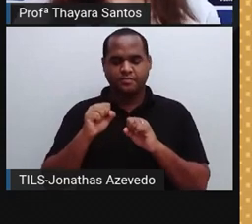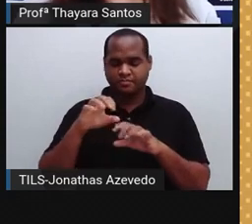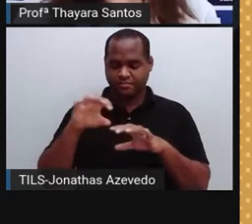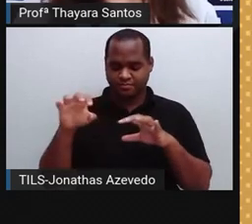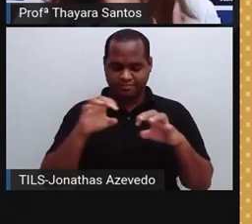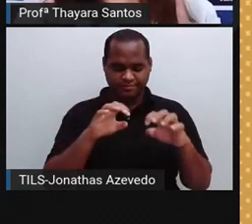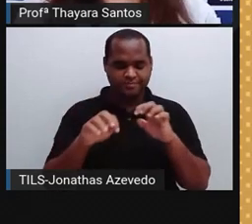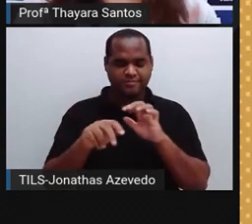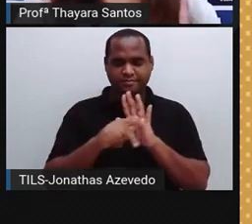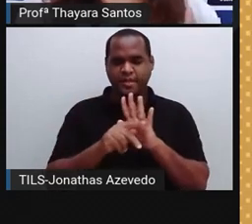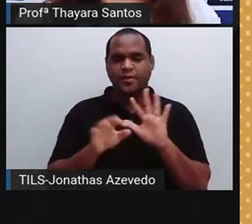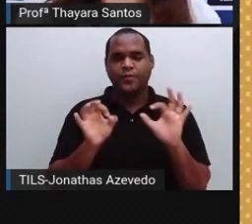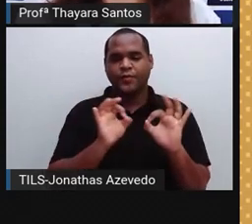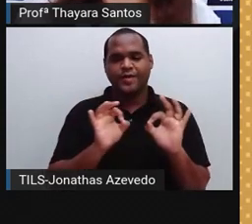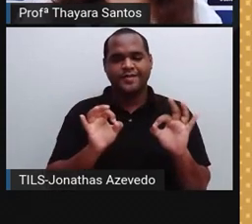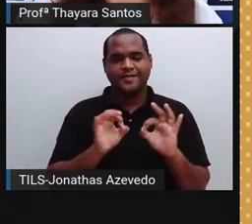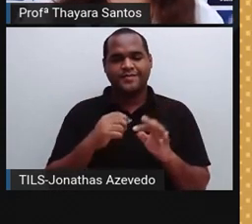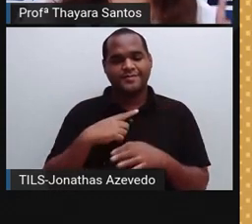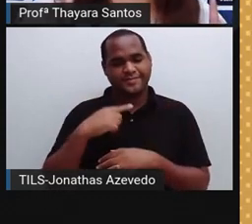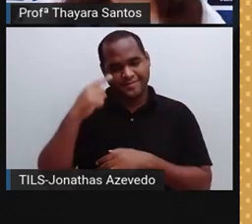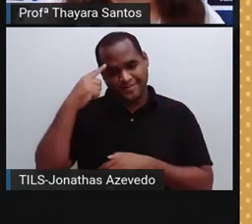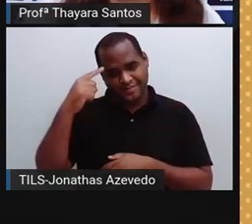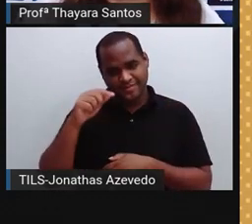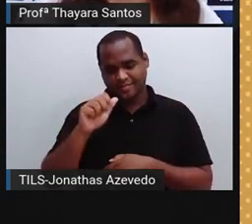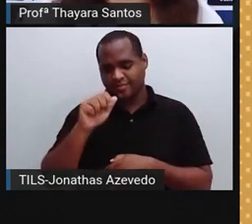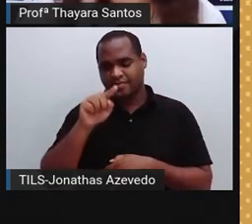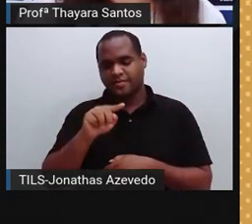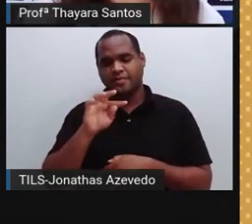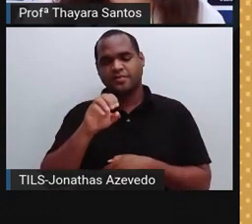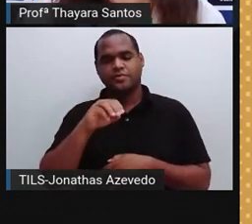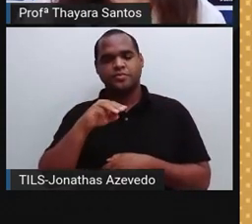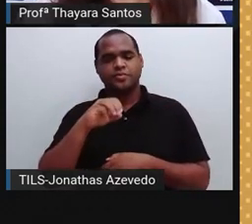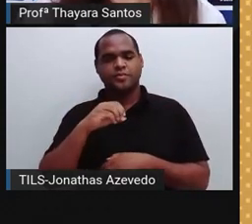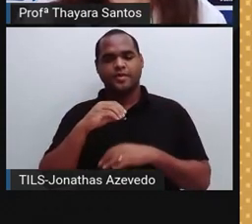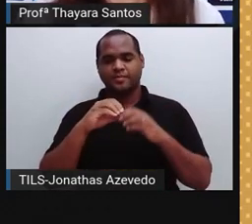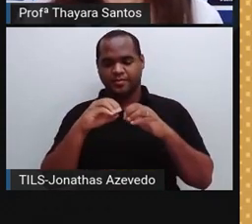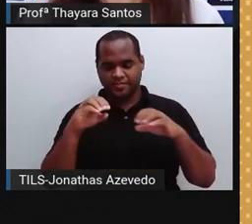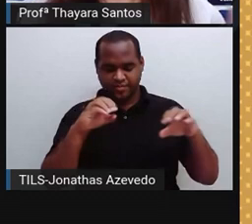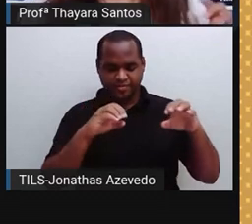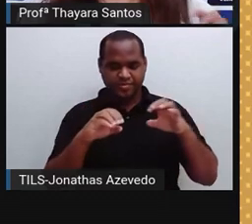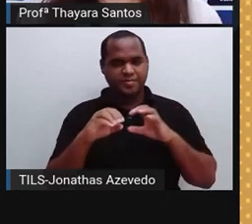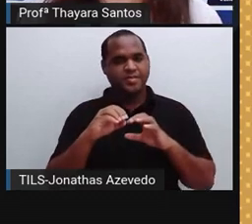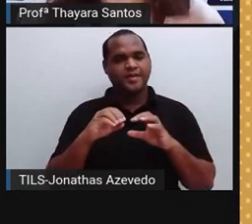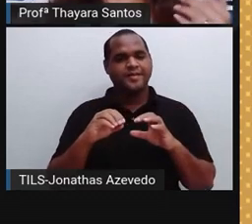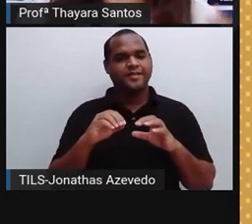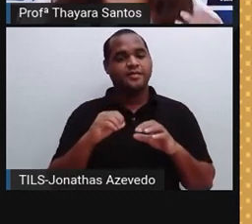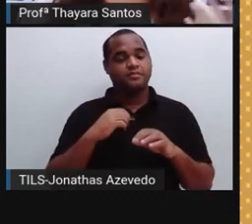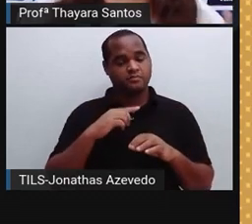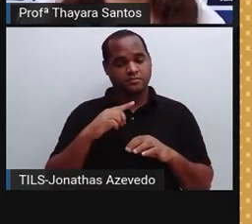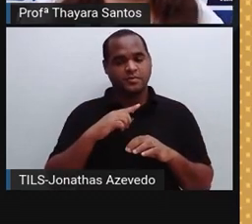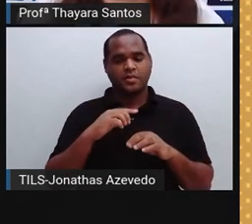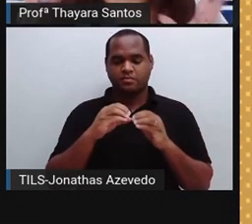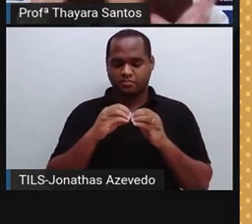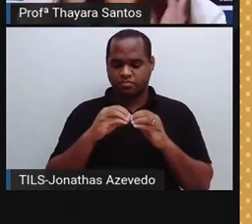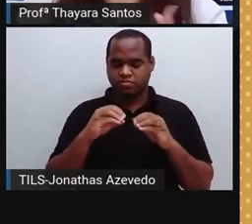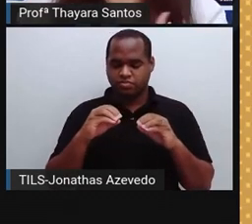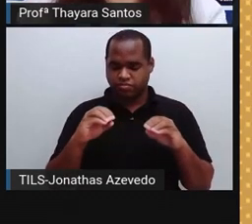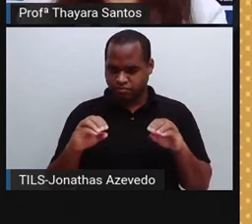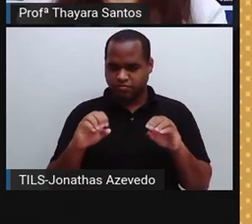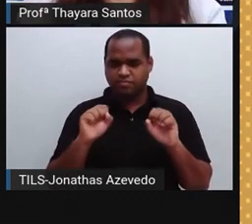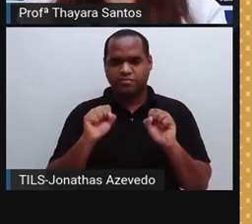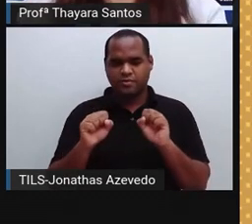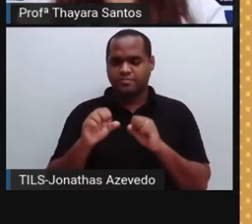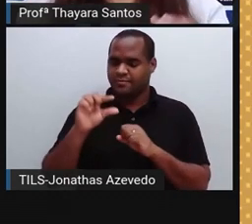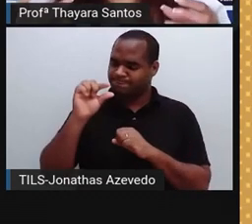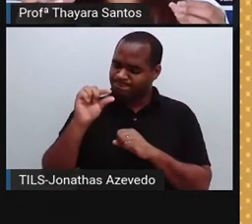propriedades. Isso não quer dizer que ele é indivisível, tá? Como o Dalton falava. O átomo, ele é sim divisível, mas ele é a